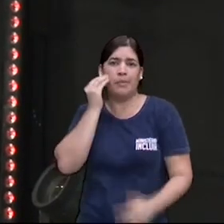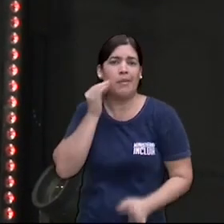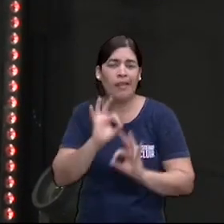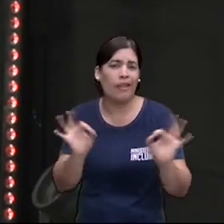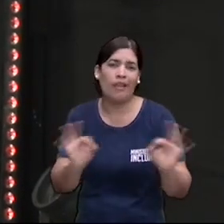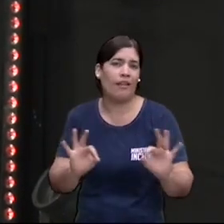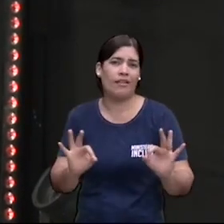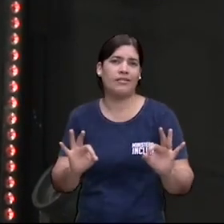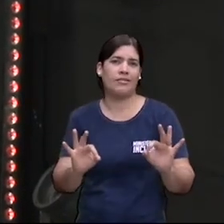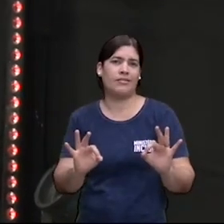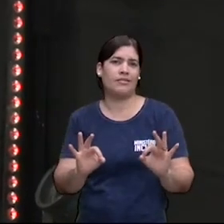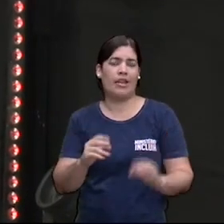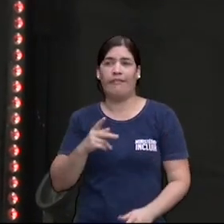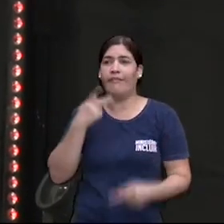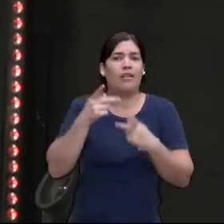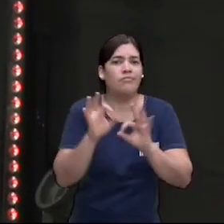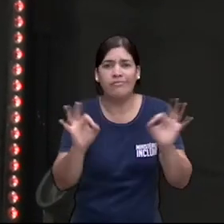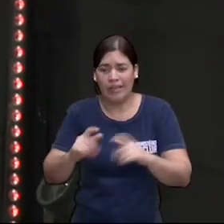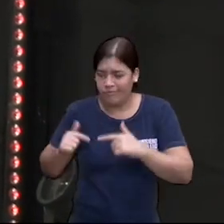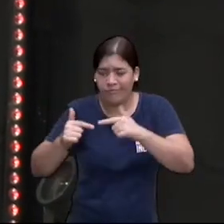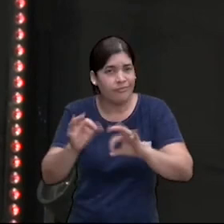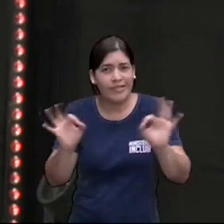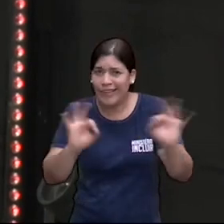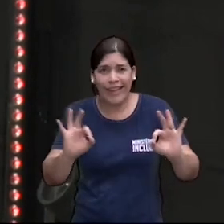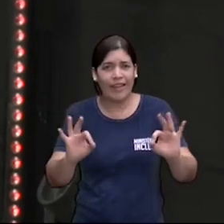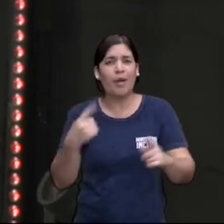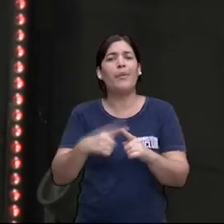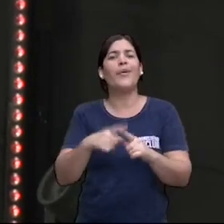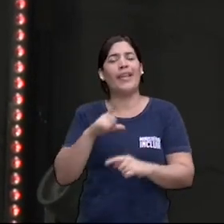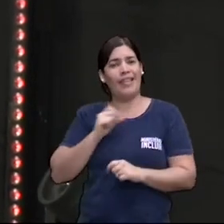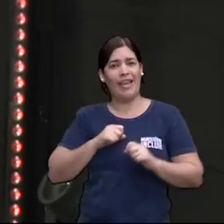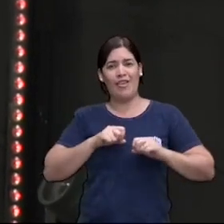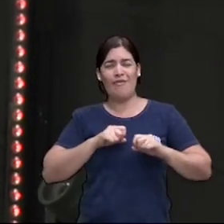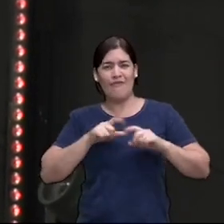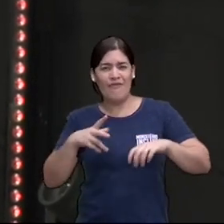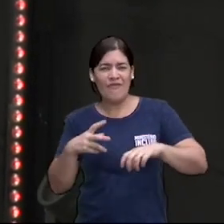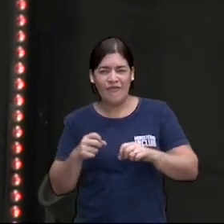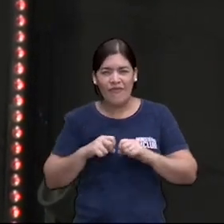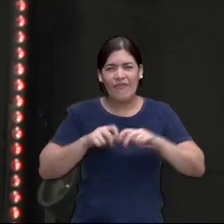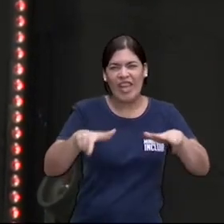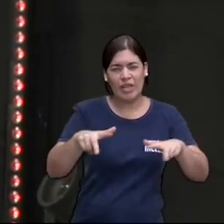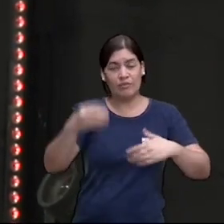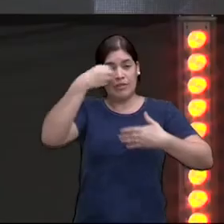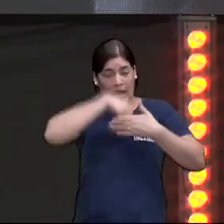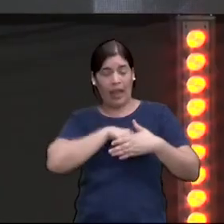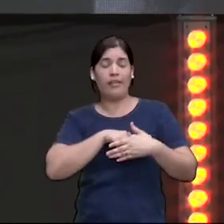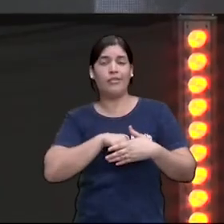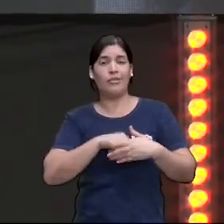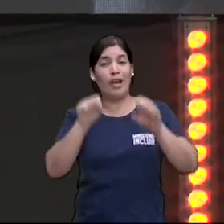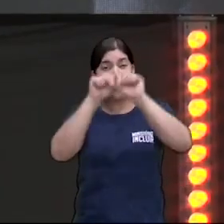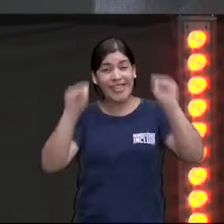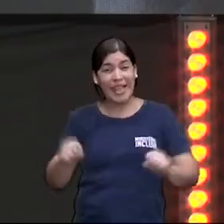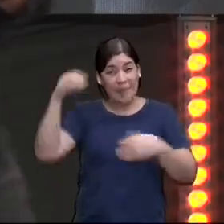Falar o que tem que falar. Por quê? Porque tem um vírus no sistema que é o pecado, então o sistema